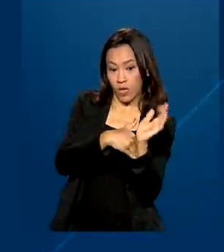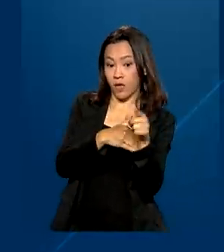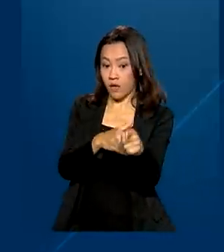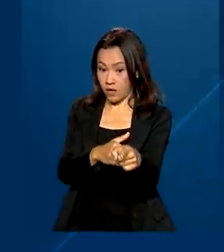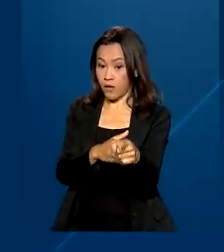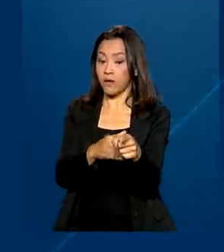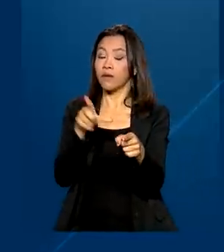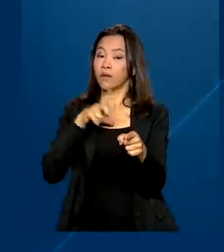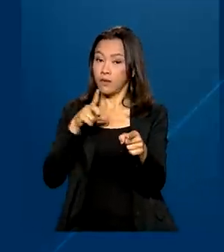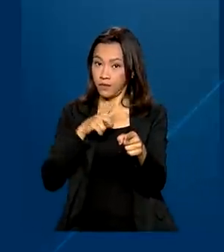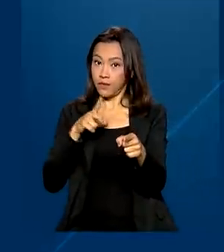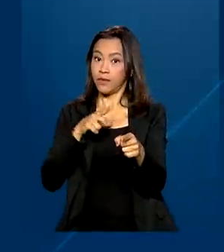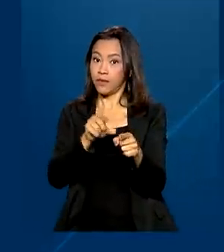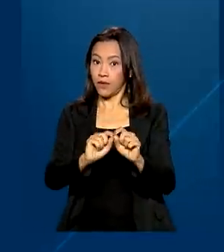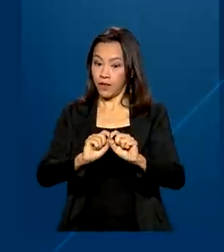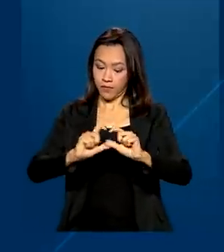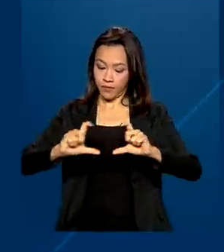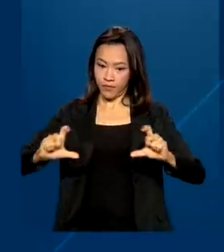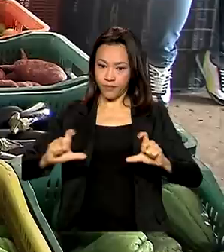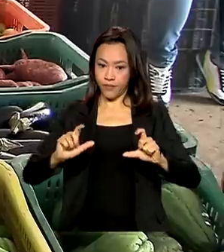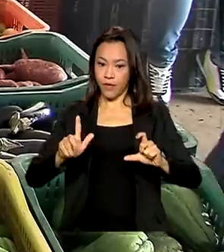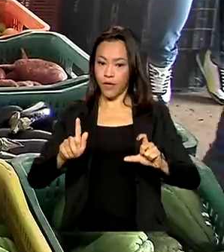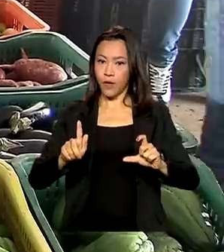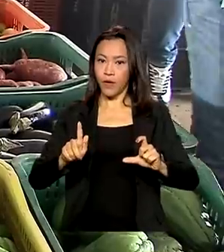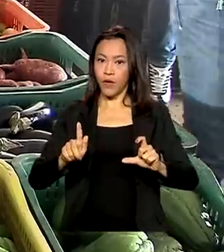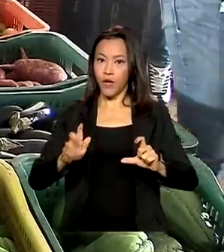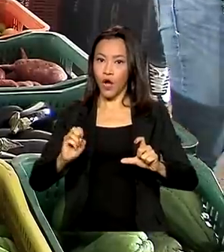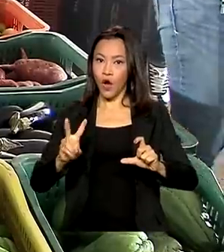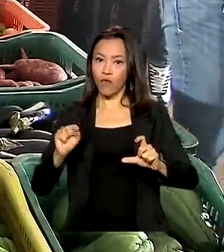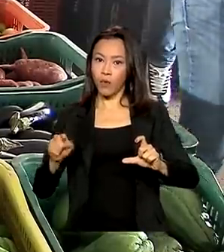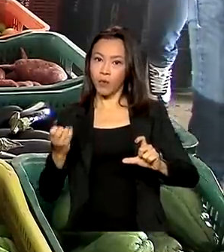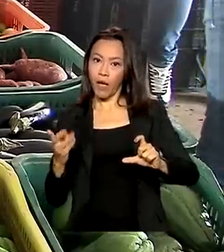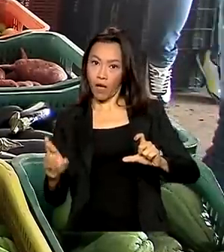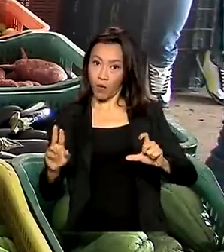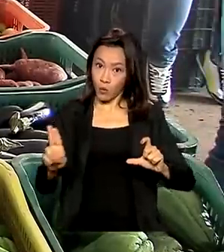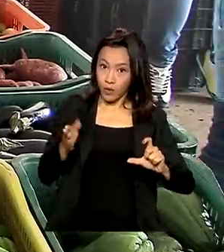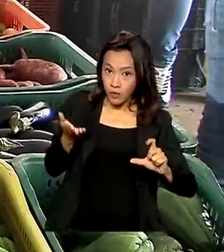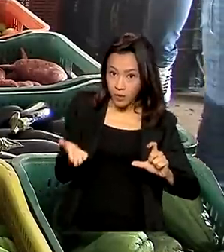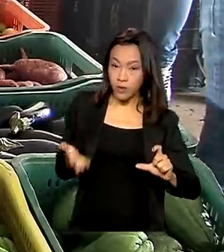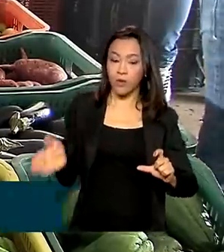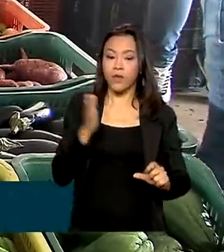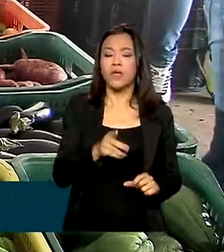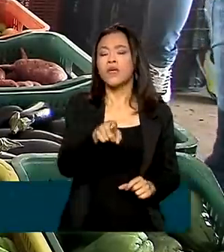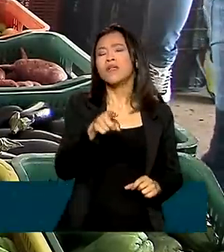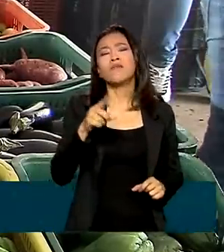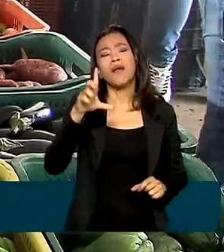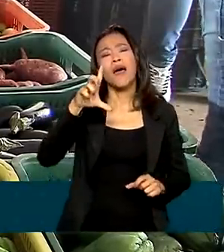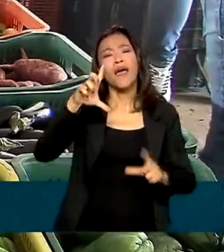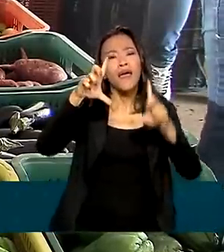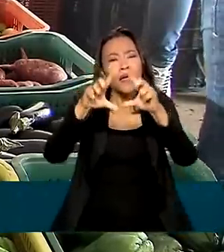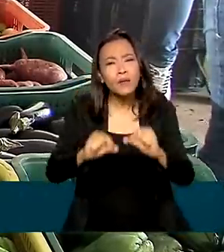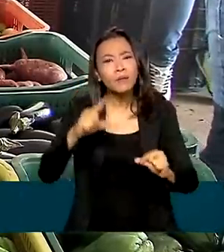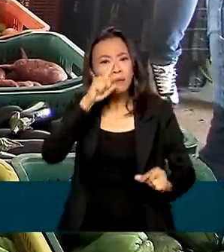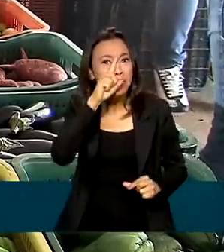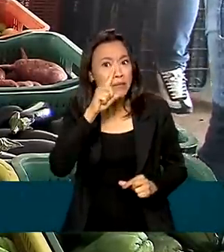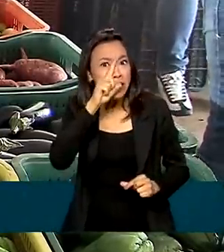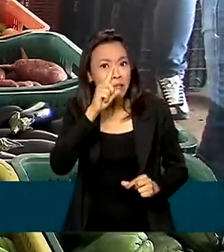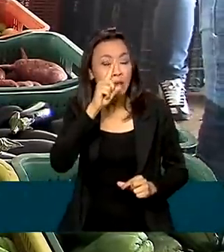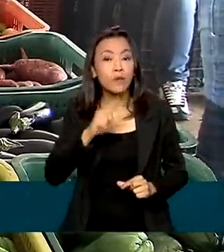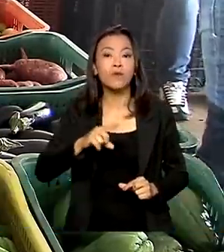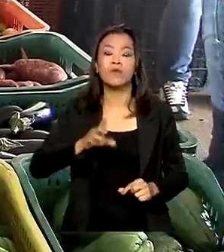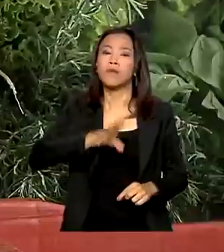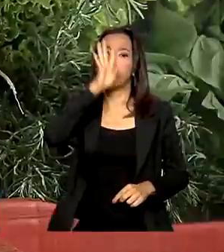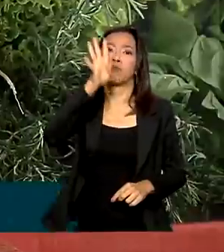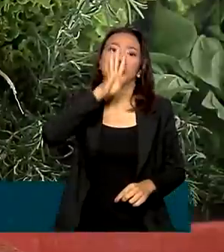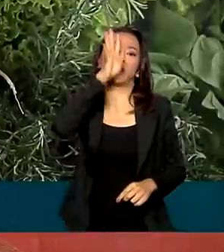da plataforma gov.br. A medida pretende diminuir os riscos da aplicação desse tipo de produto para o meio